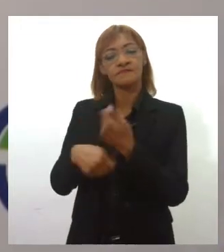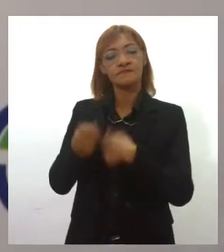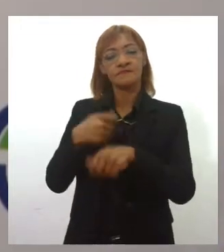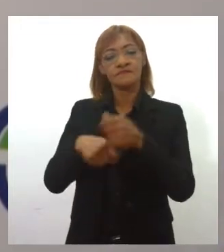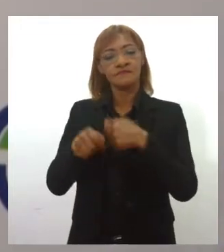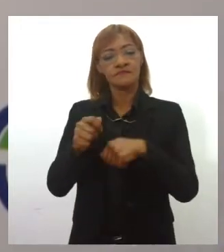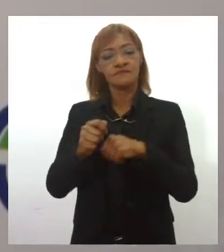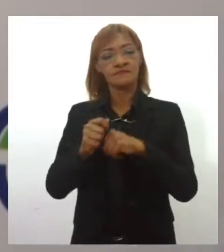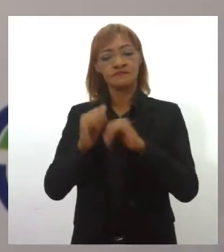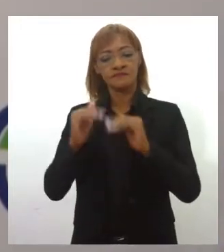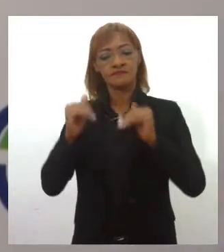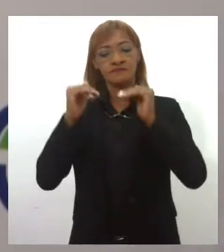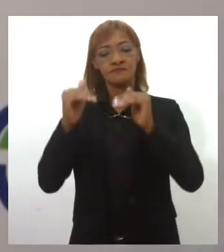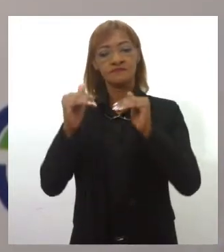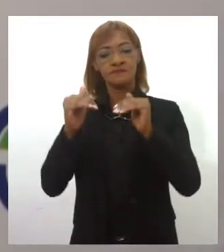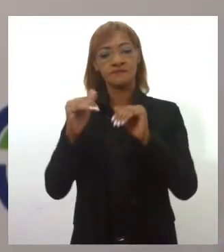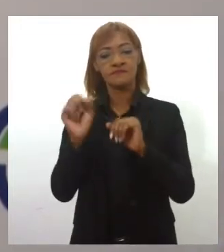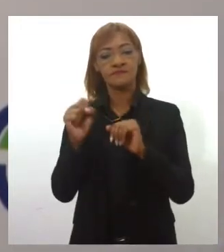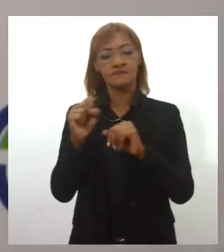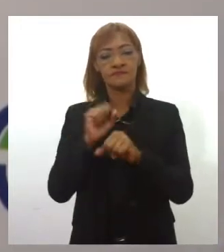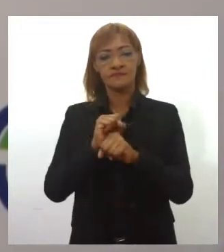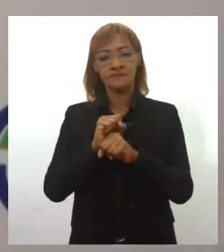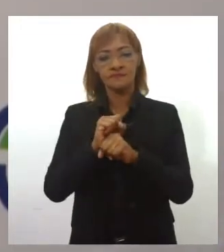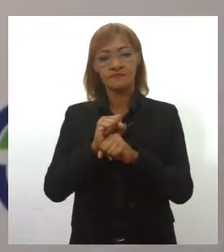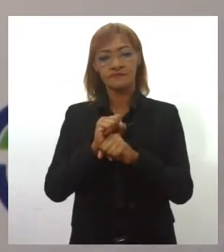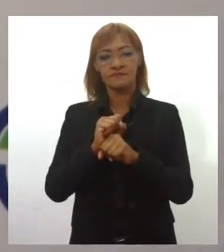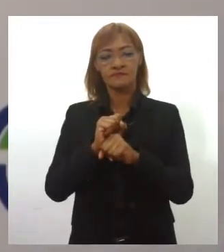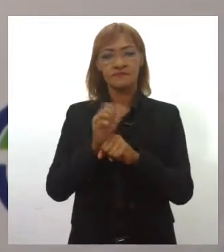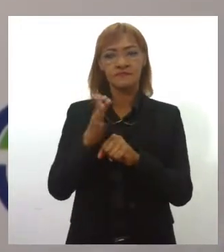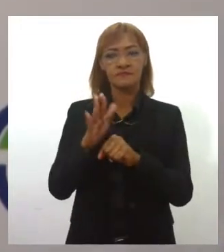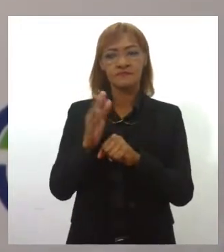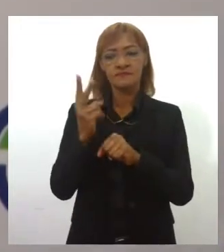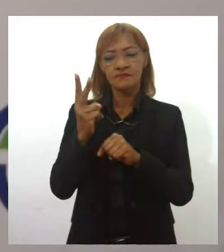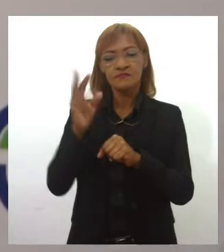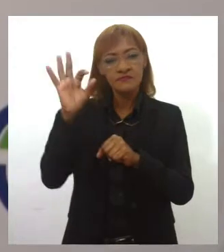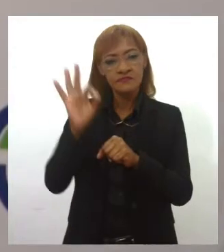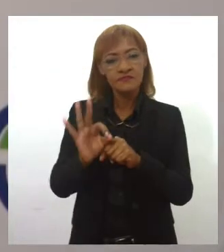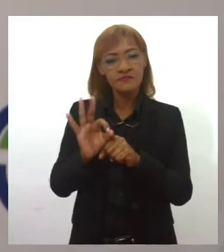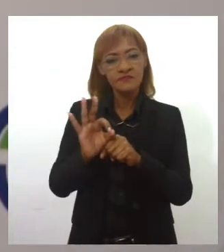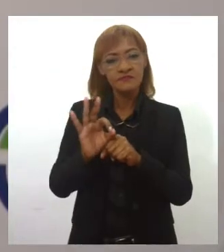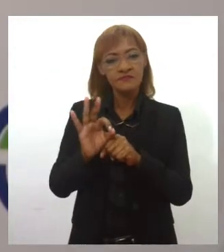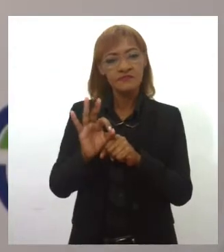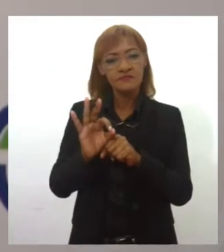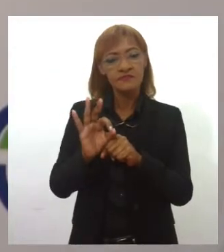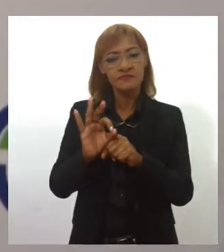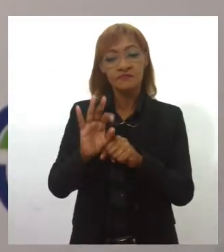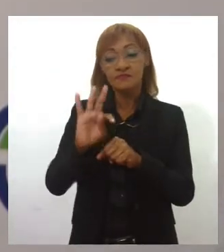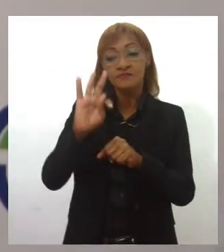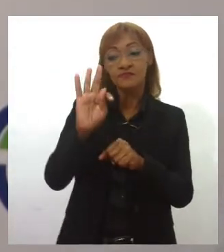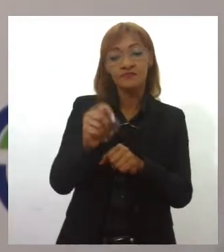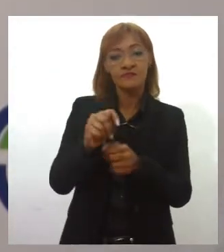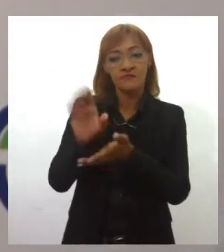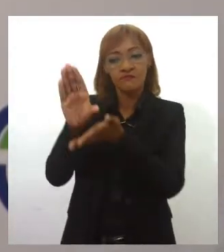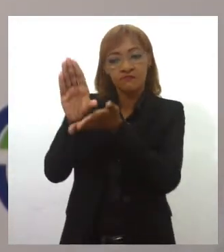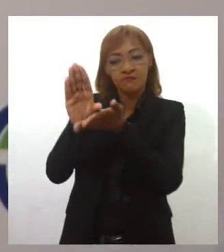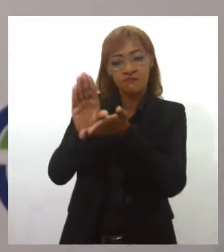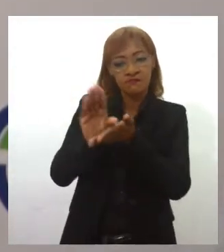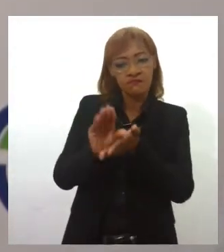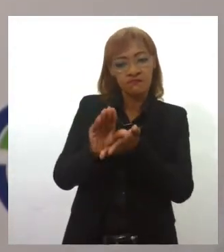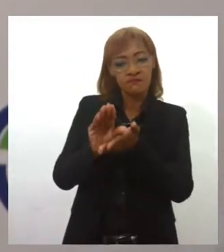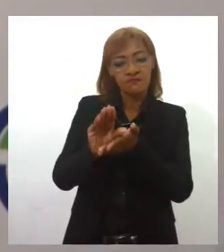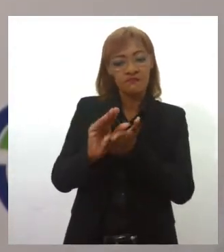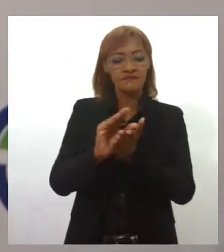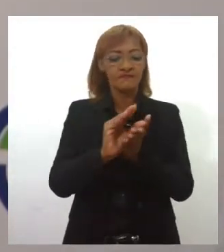do Avança Segip, se a gente tirar menos de 2% de todo aquele volume para investir